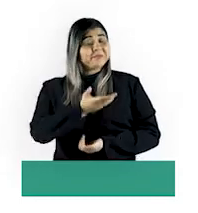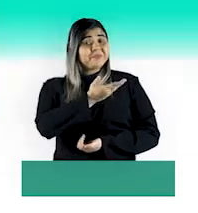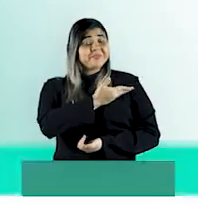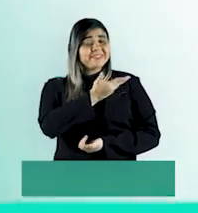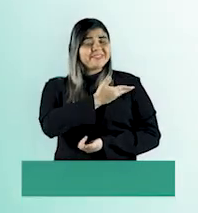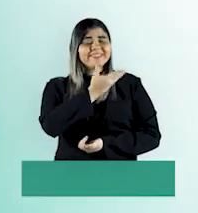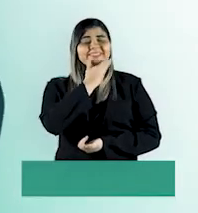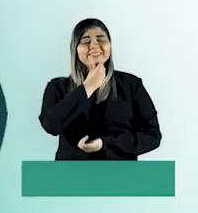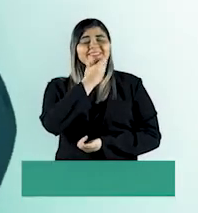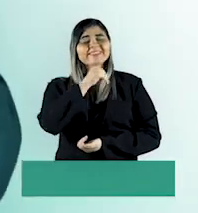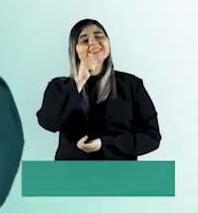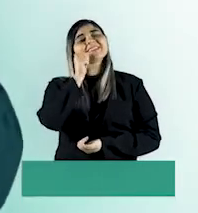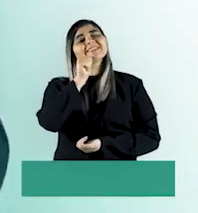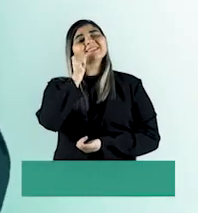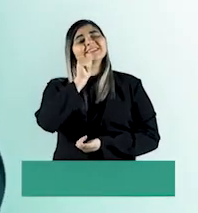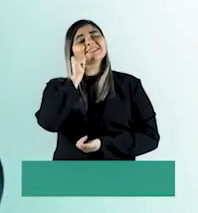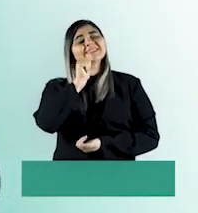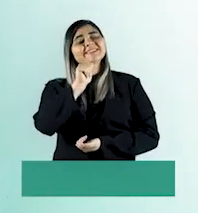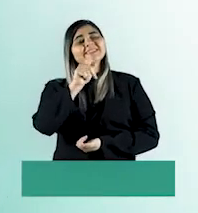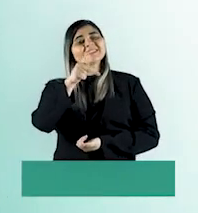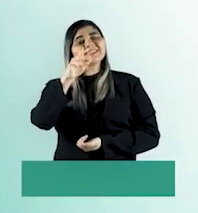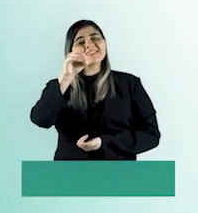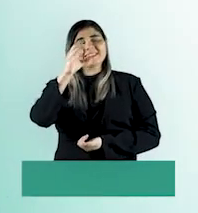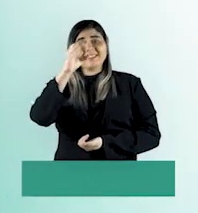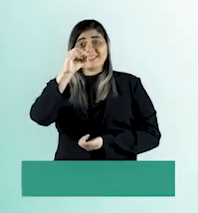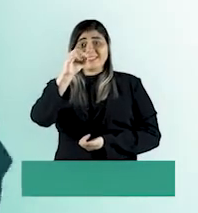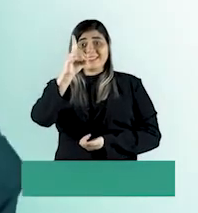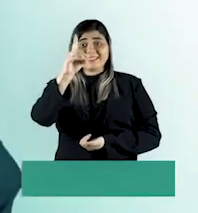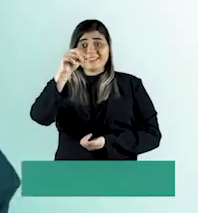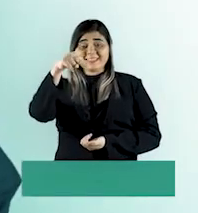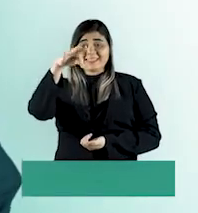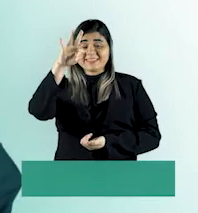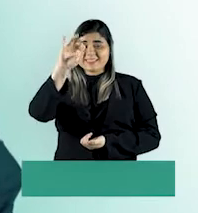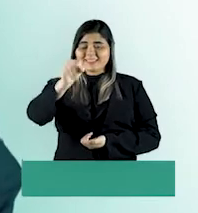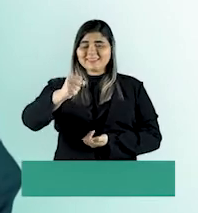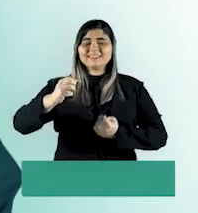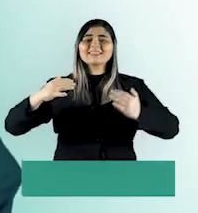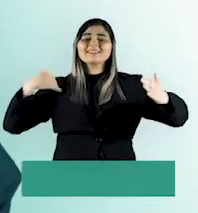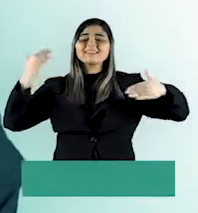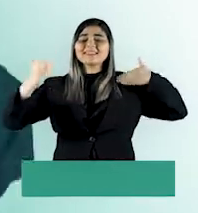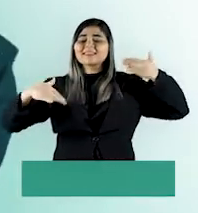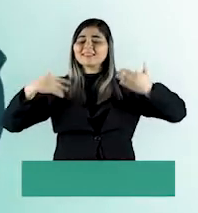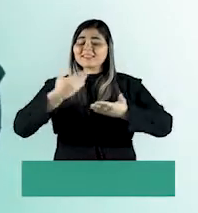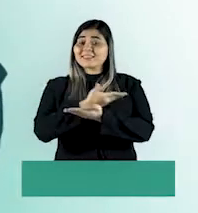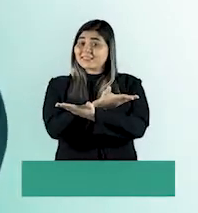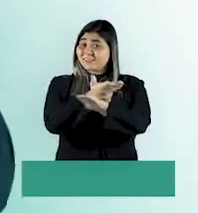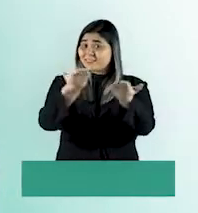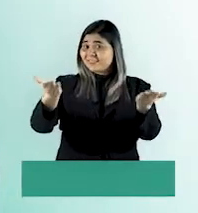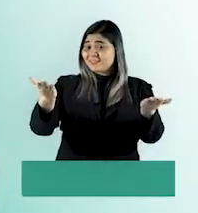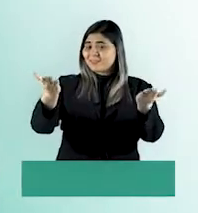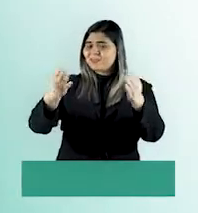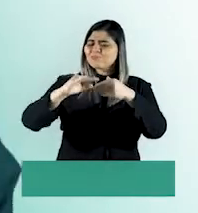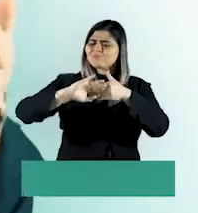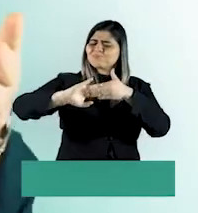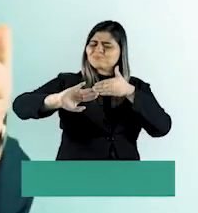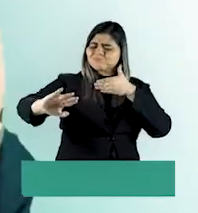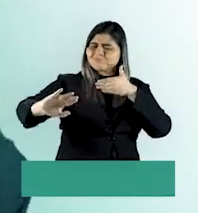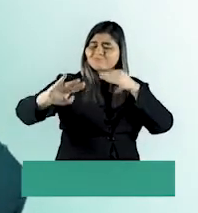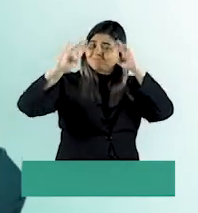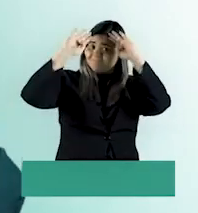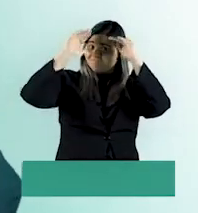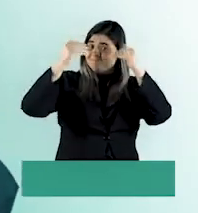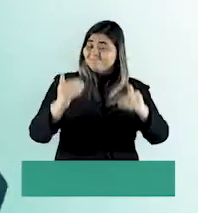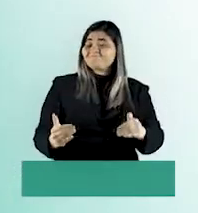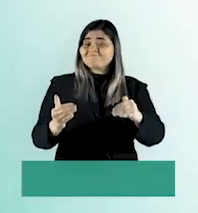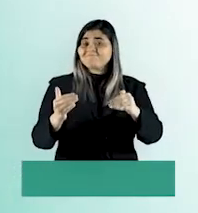Meus amigos e minhas amigas de Poço Dantas, que alegria falar com vocês, mesmo que de longe, respeitando os